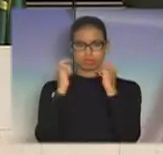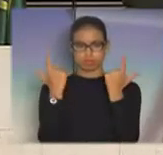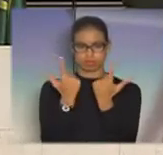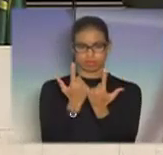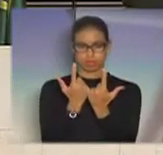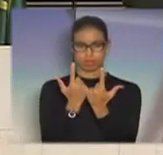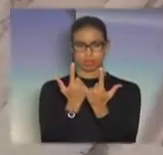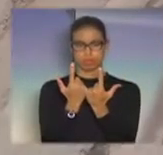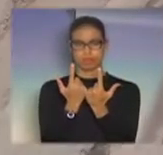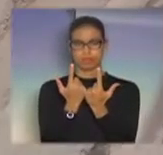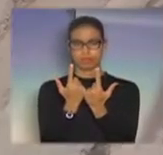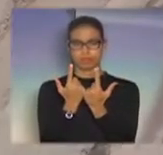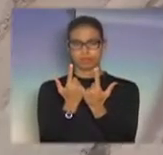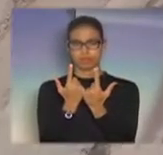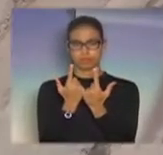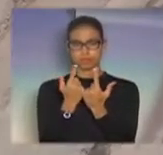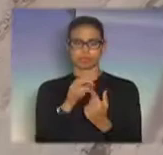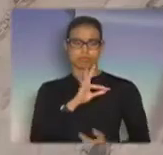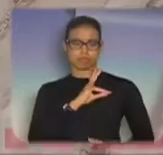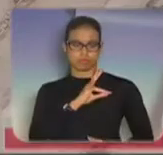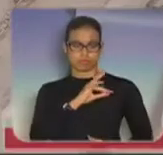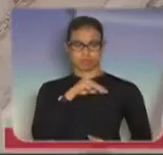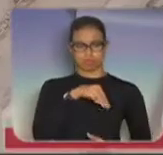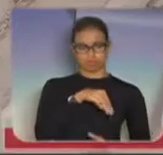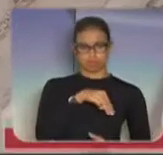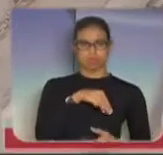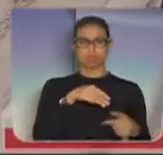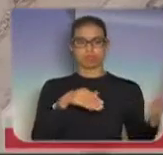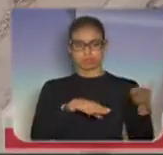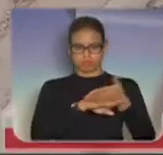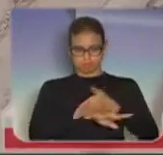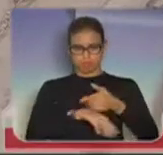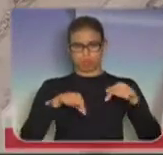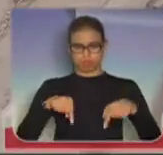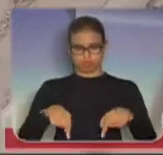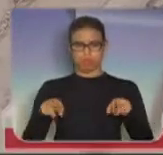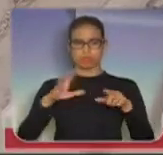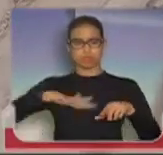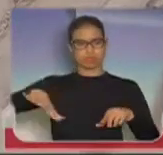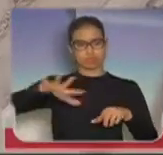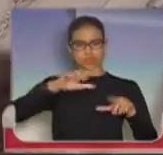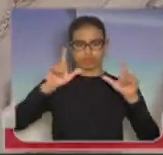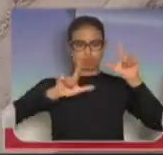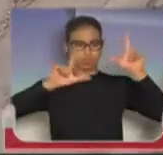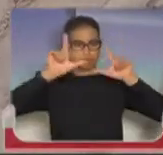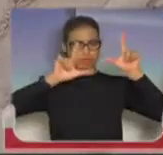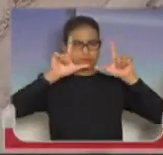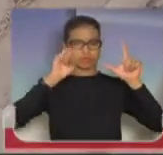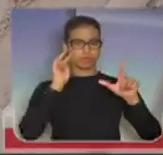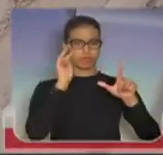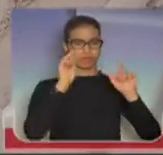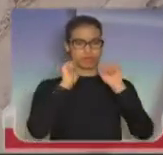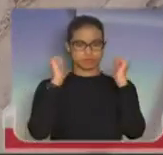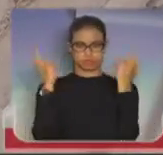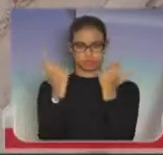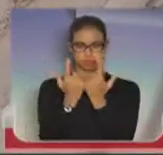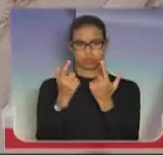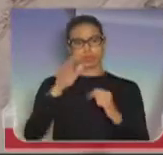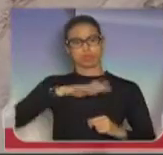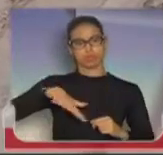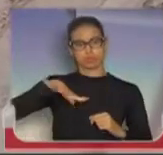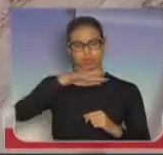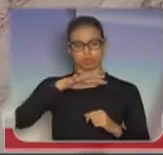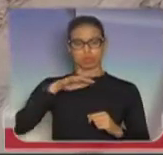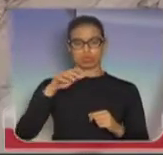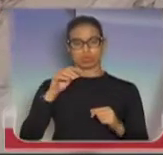Legislativa, senhores policiais militares aqui presentes, a todos que nos assistem pela TV Assembleia, a todos que estão